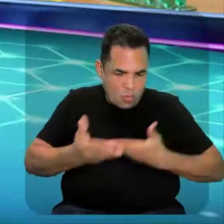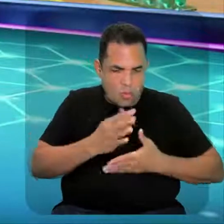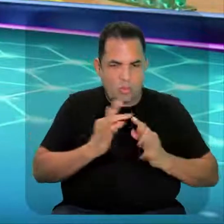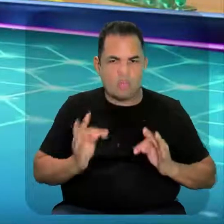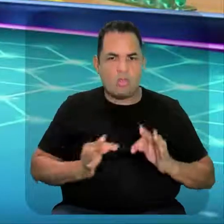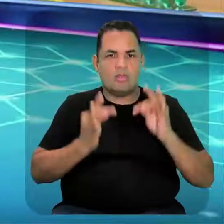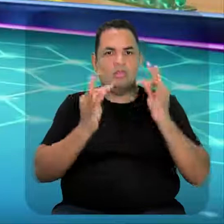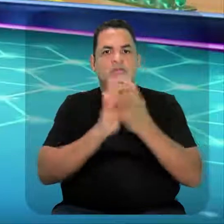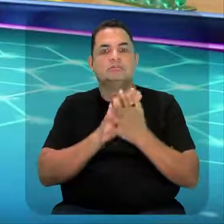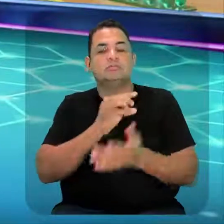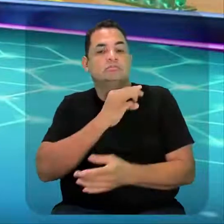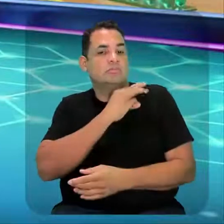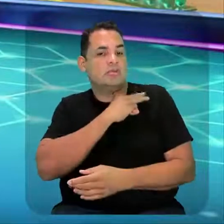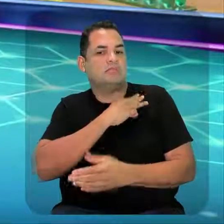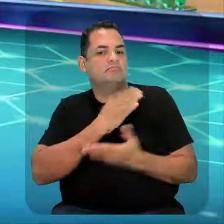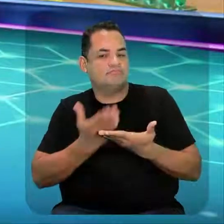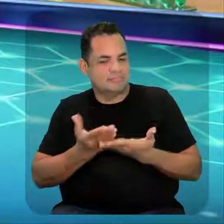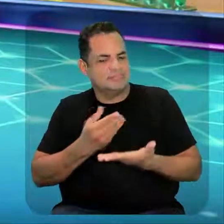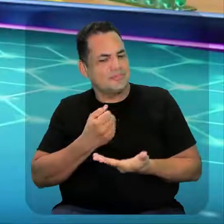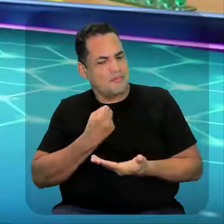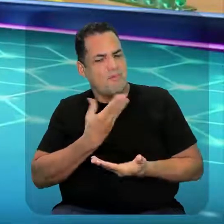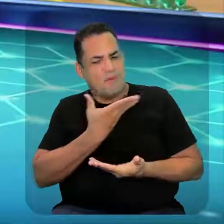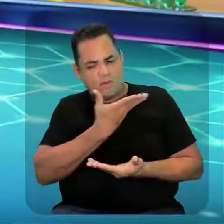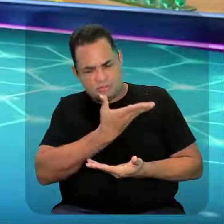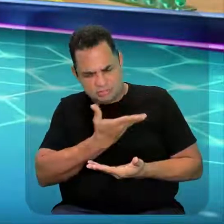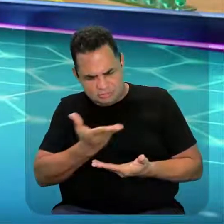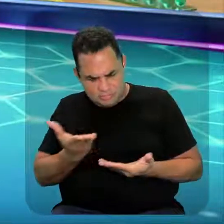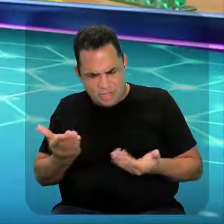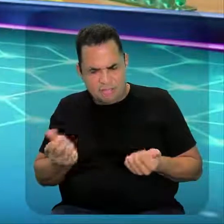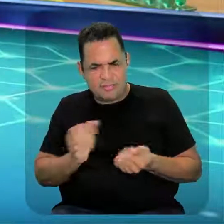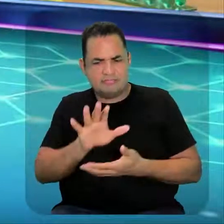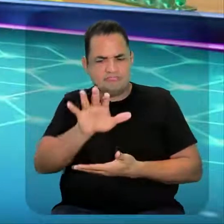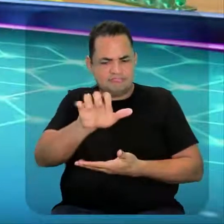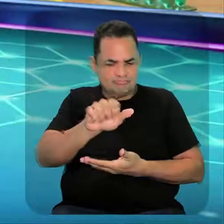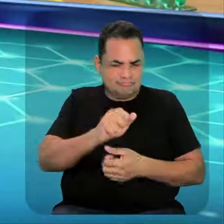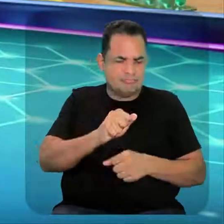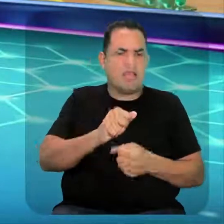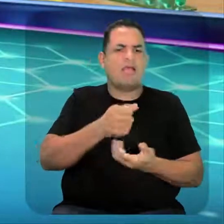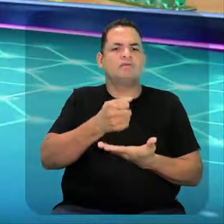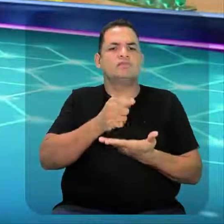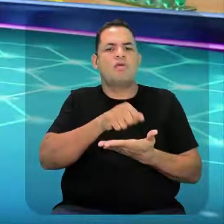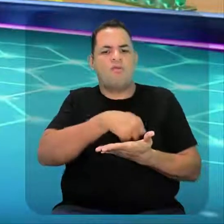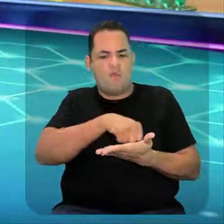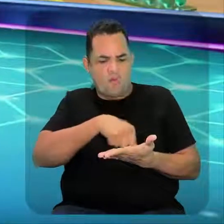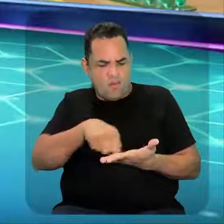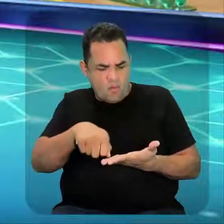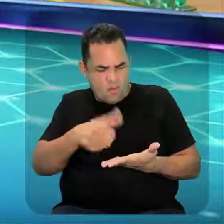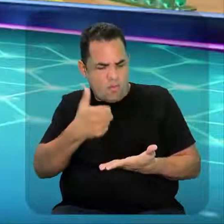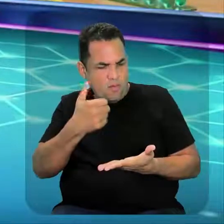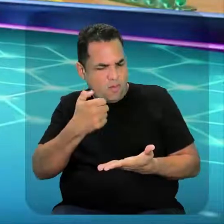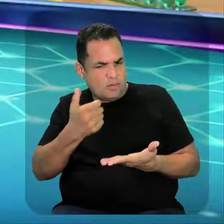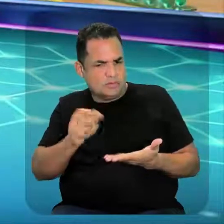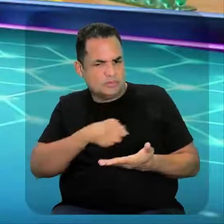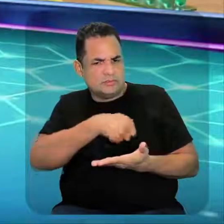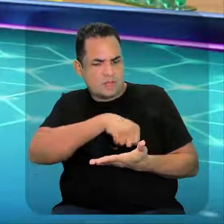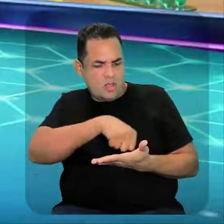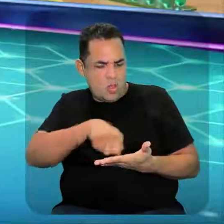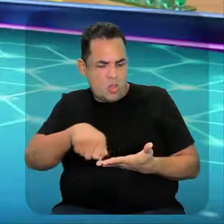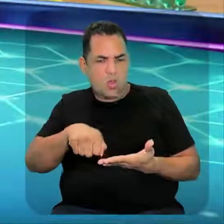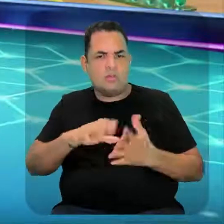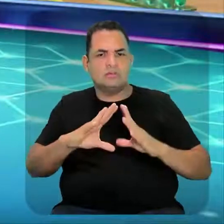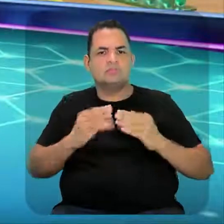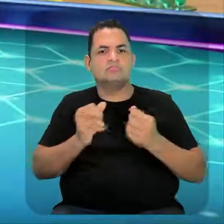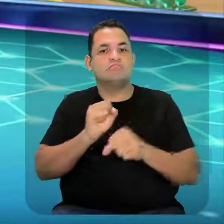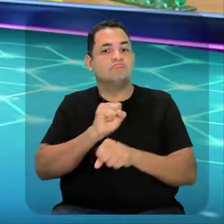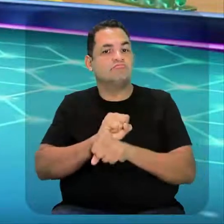terceiro ano, sinta-se à vontade na nossa aula. Pegue aí o seu caderninho, sua caneta, faça as suas anotações